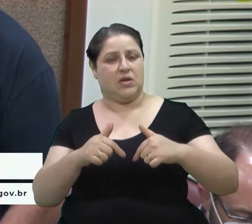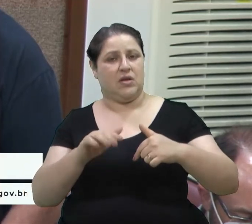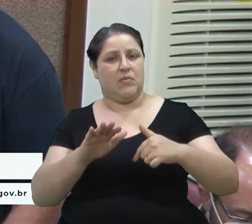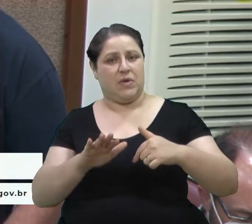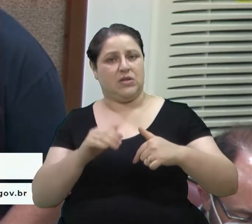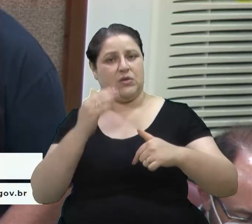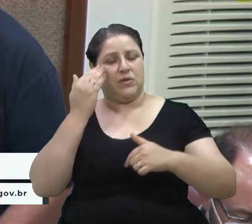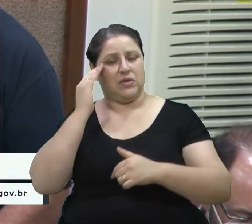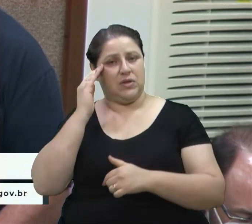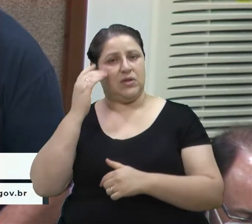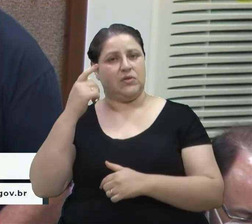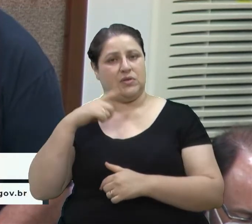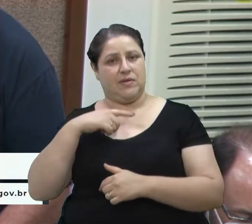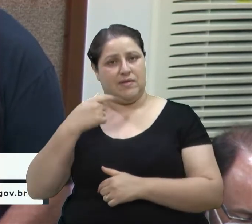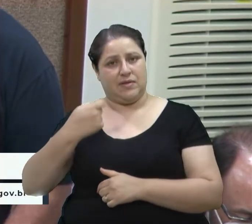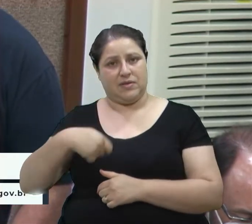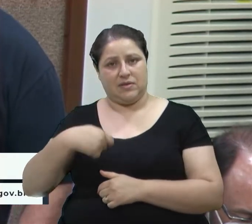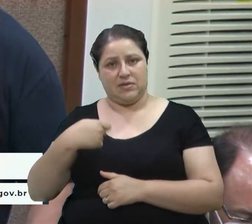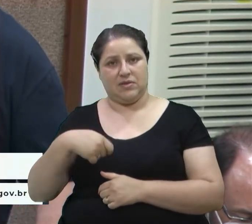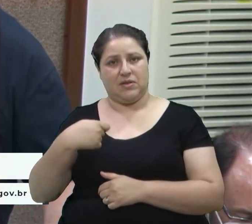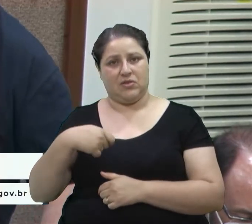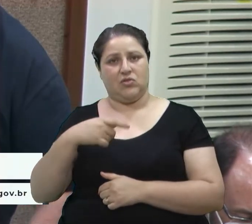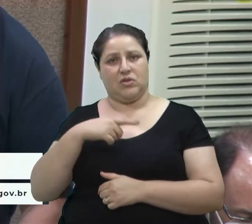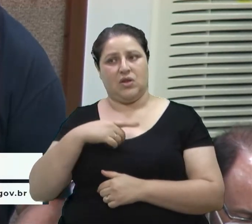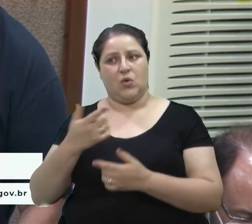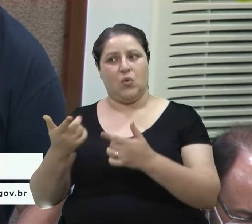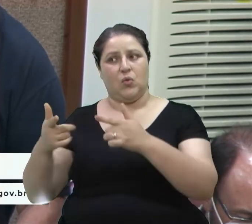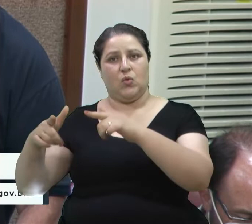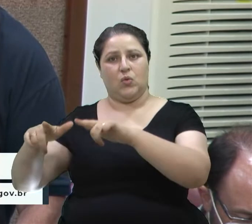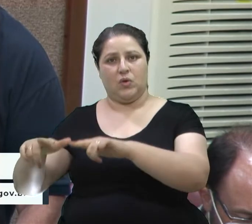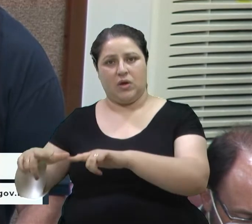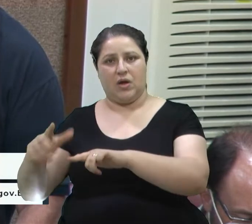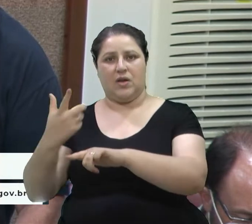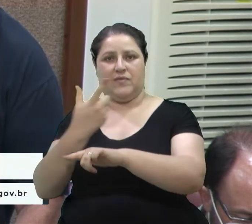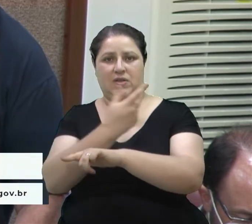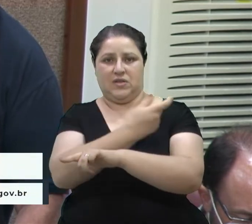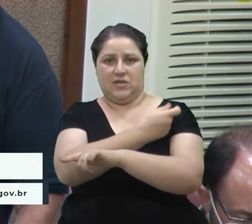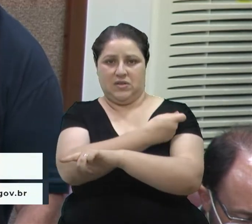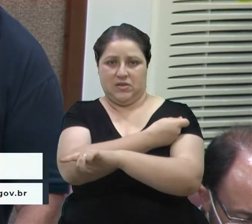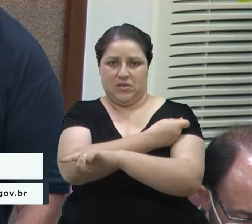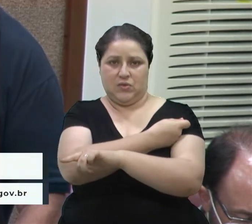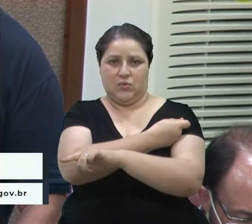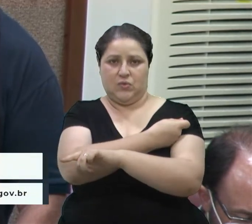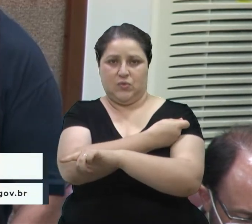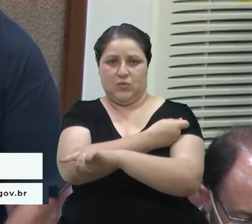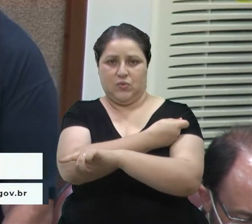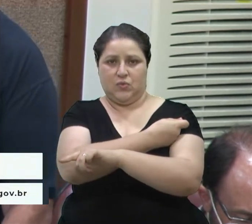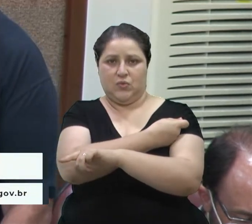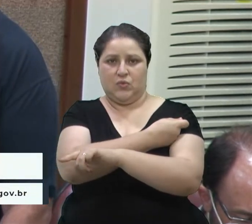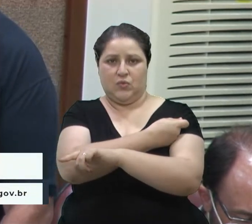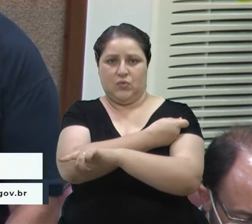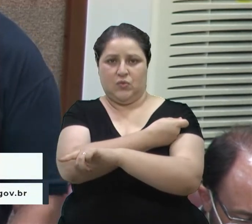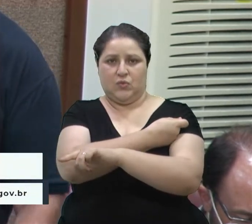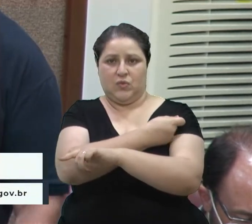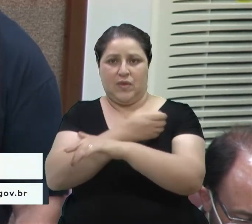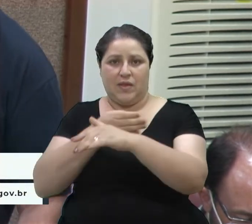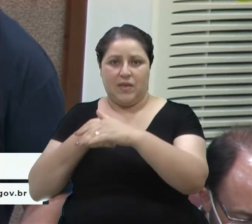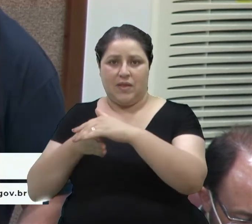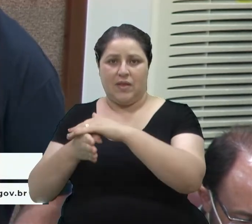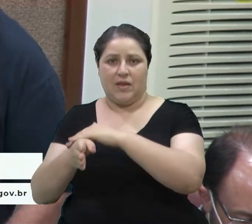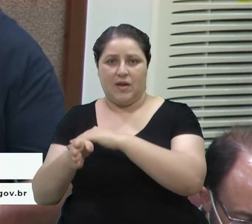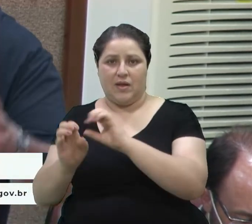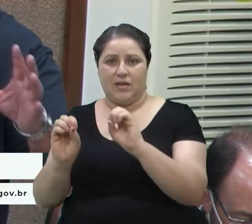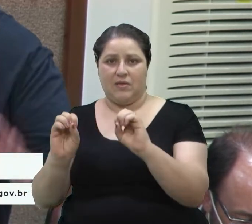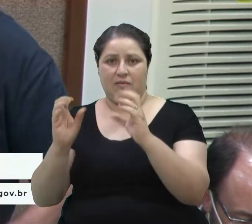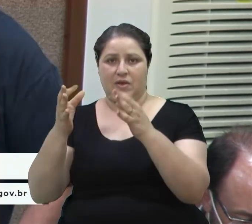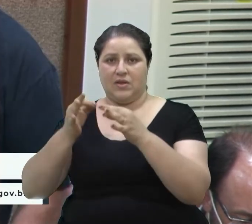há uma necessidade de ter um ponto de vacinação lá na entrada da